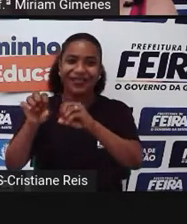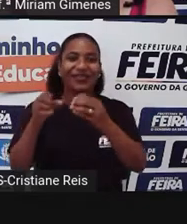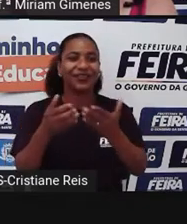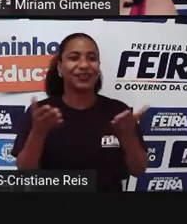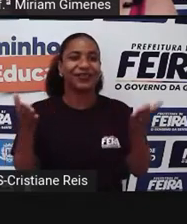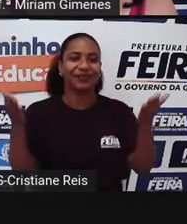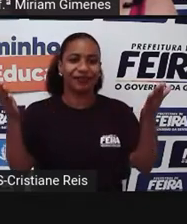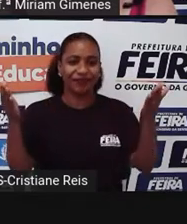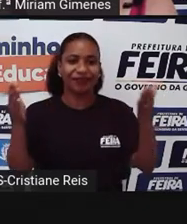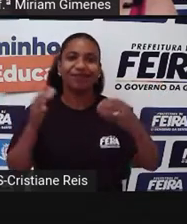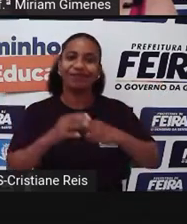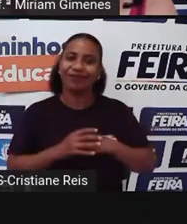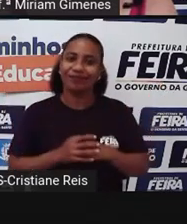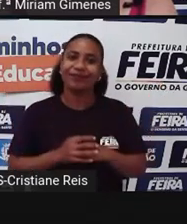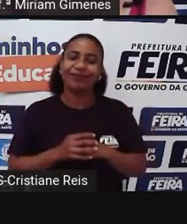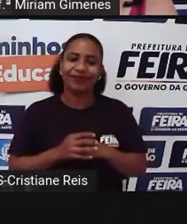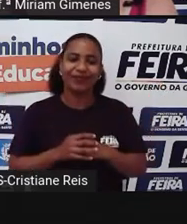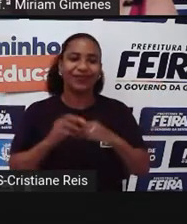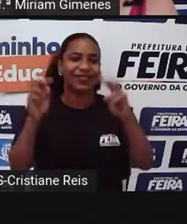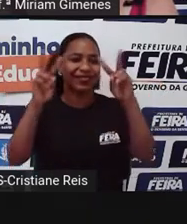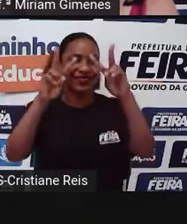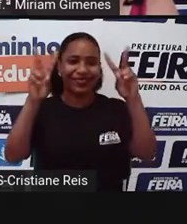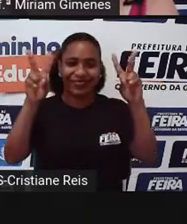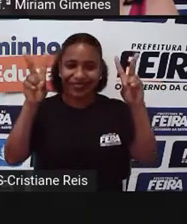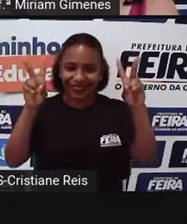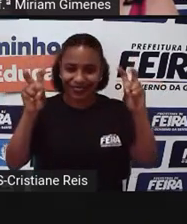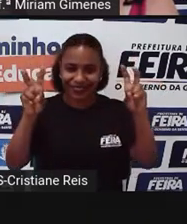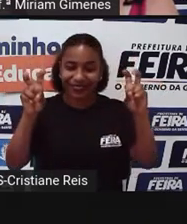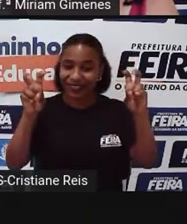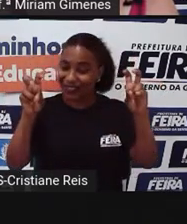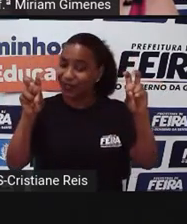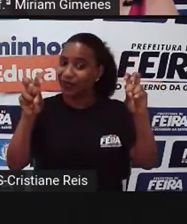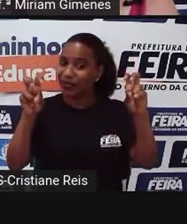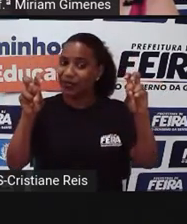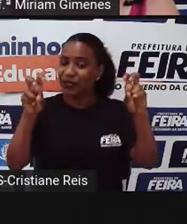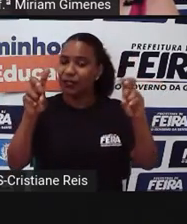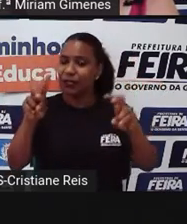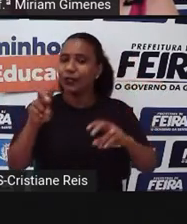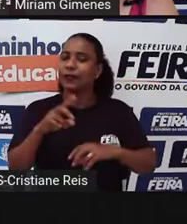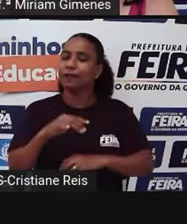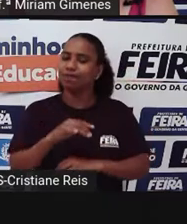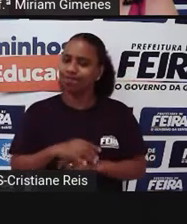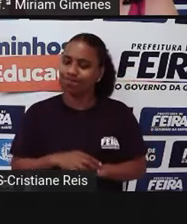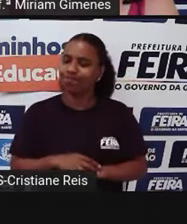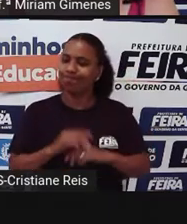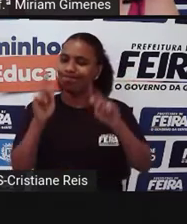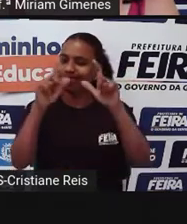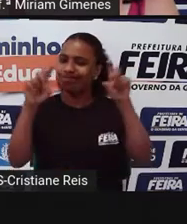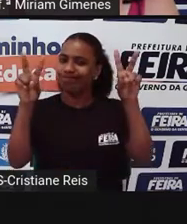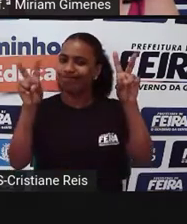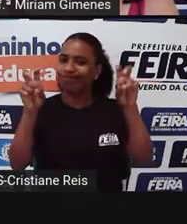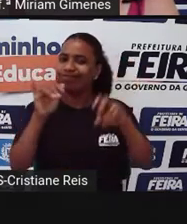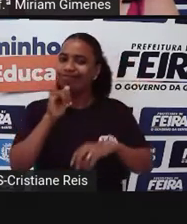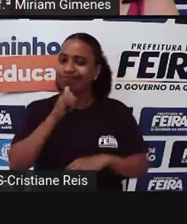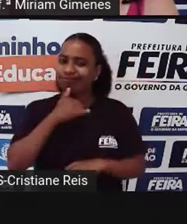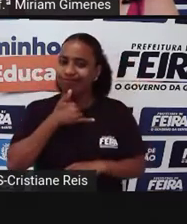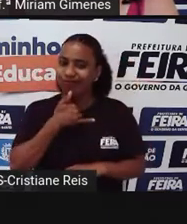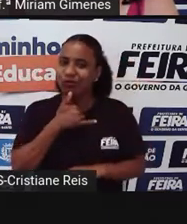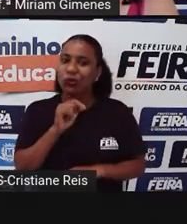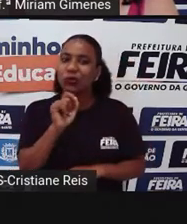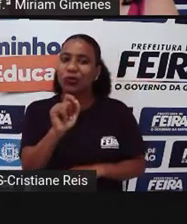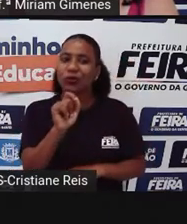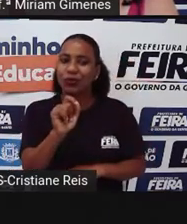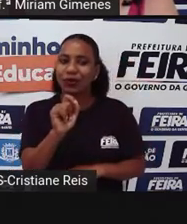Gente, se tem um tema, tem uma coisa que me tira do sério, que me deixa assim triste mesmo são as notícias de